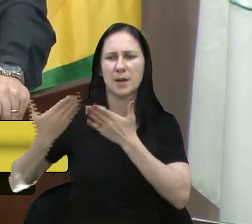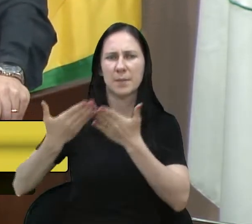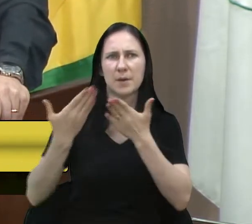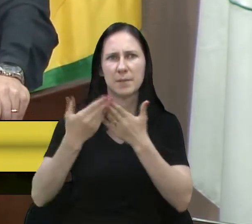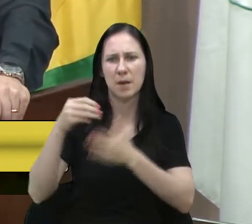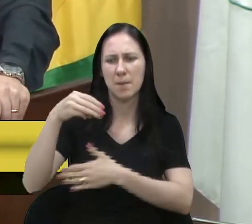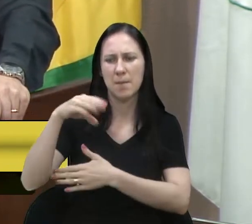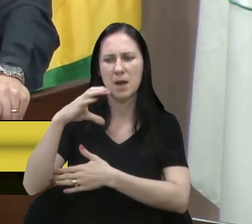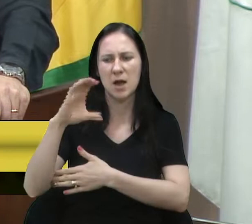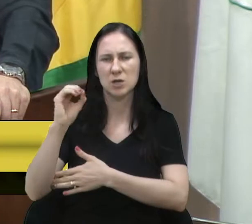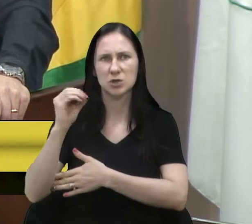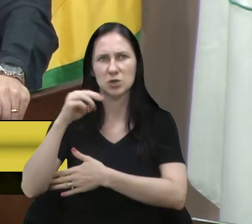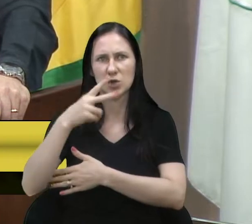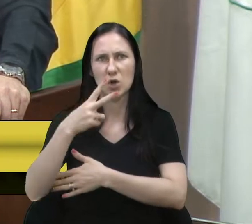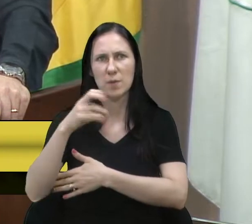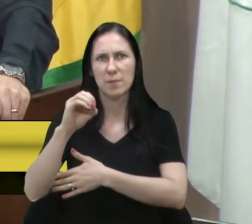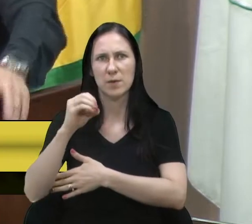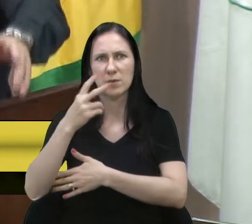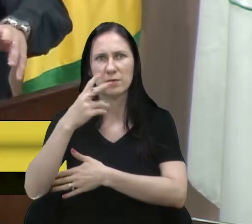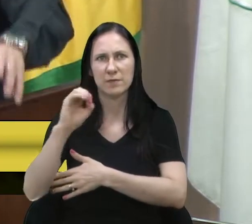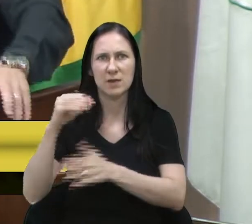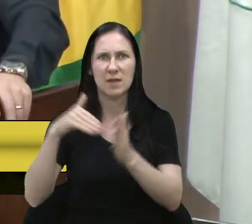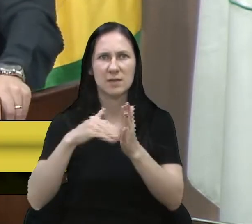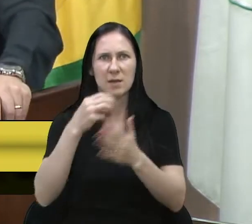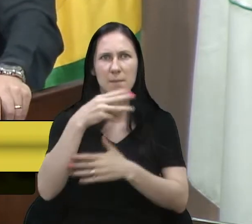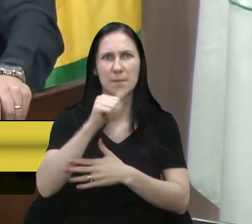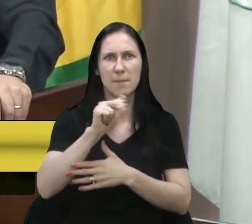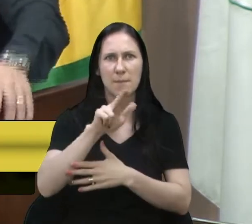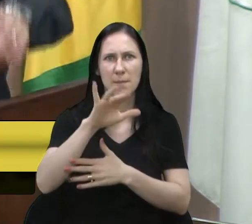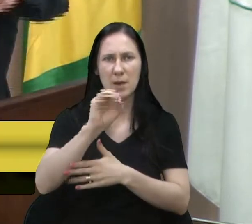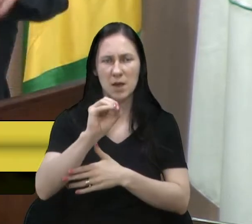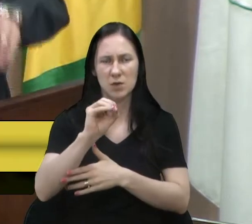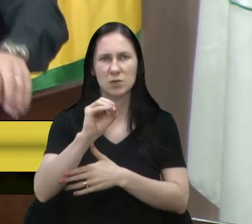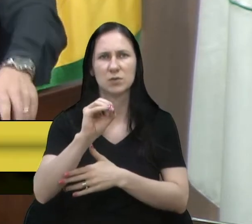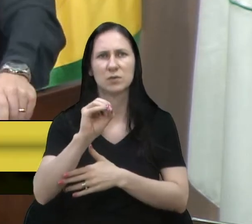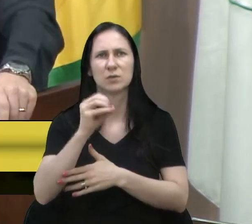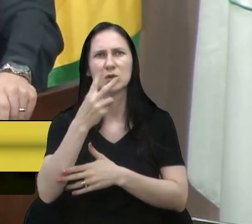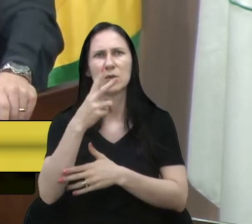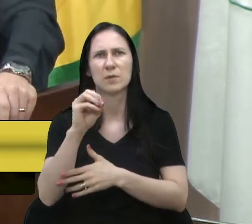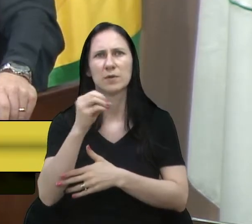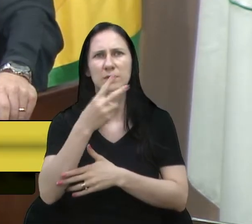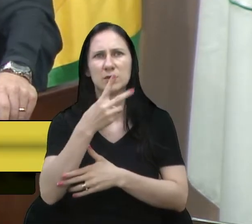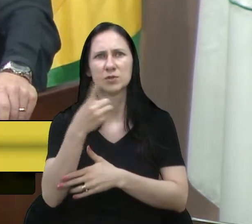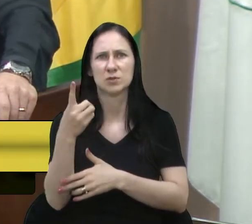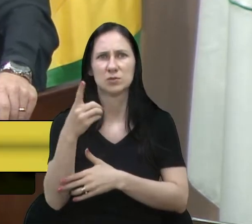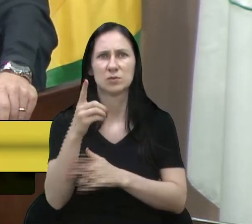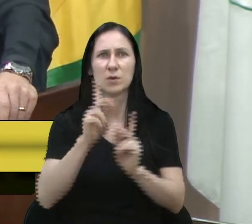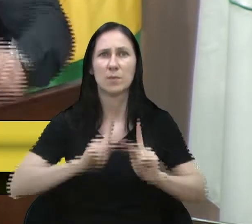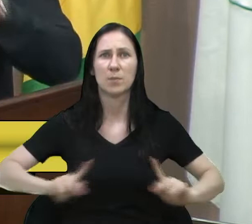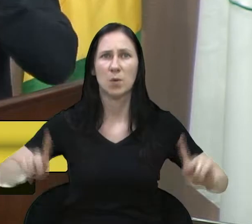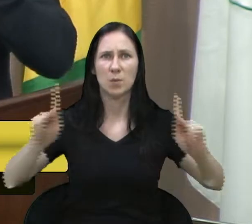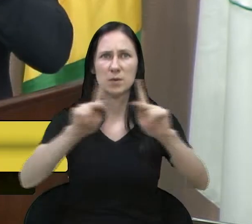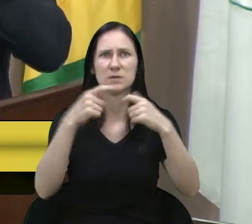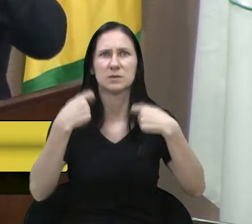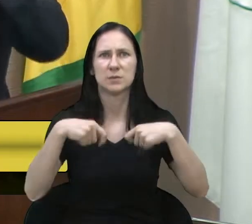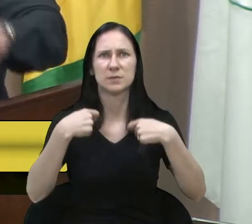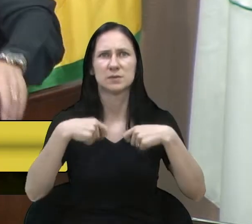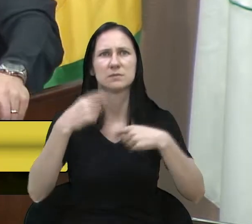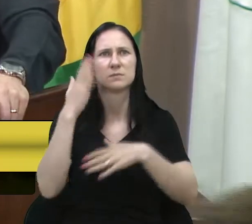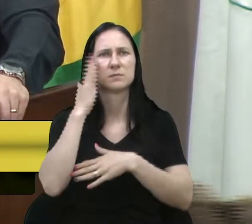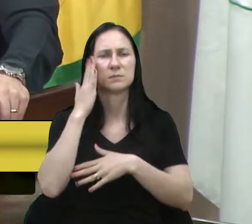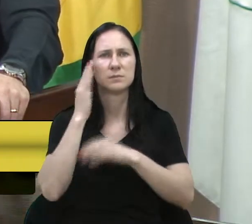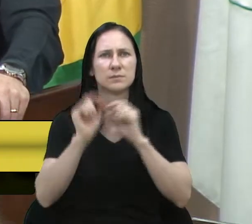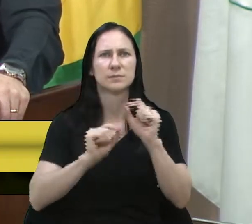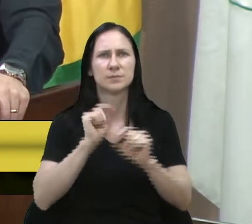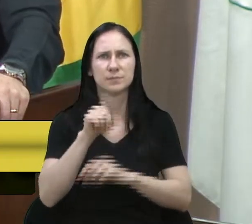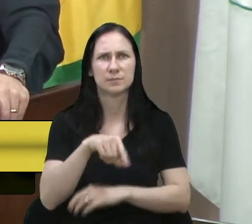2020 a maio de 2021, que esse sim é bronca, e que a população tem de saber o que é, e é previsto em